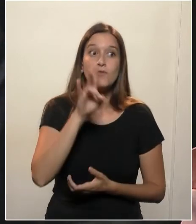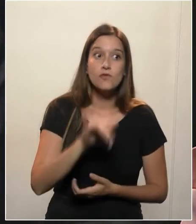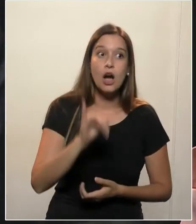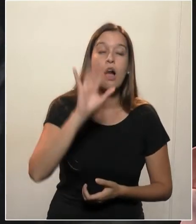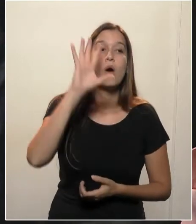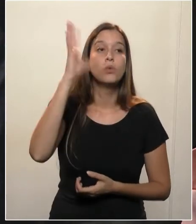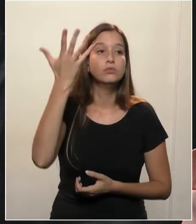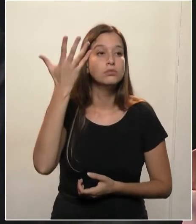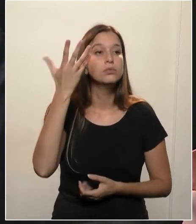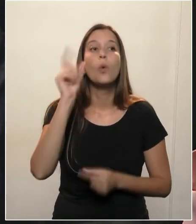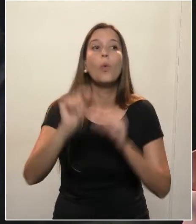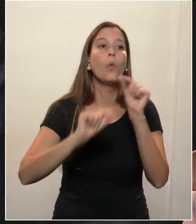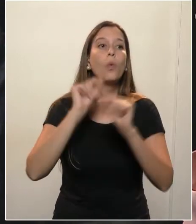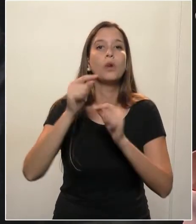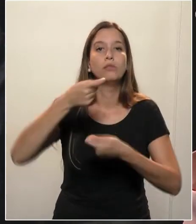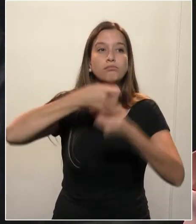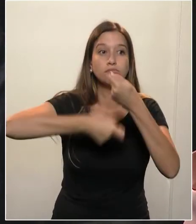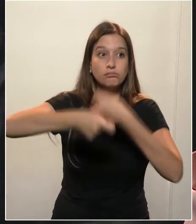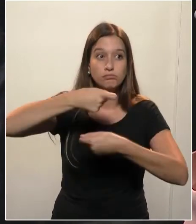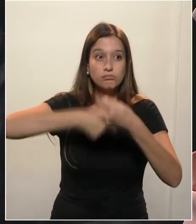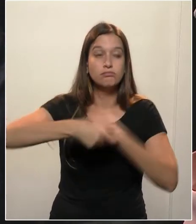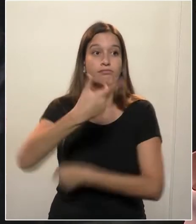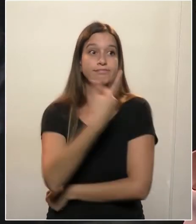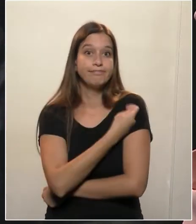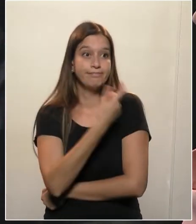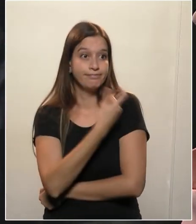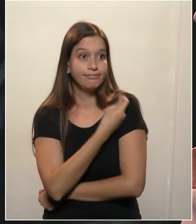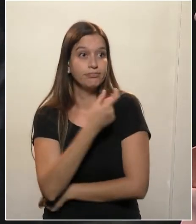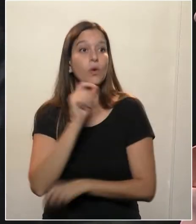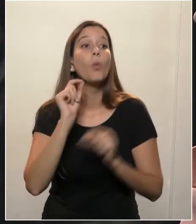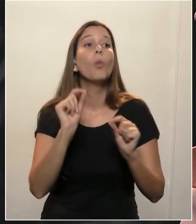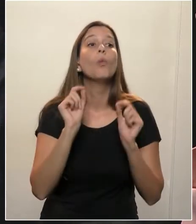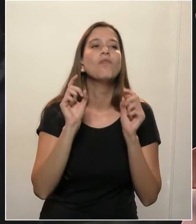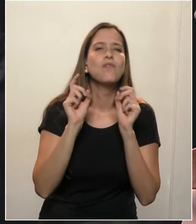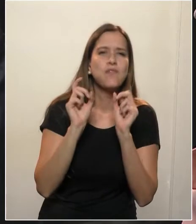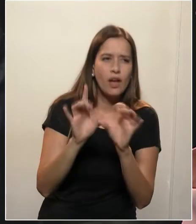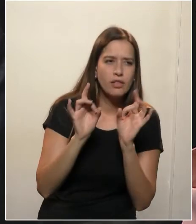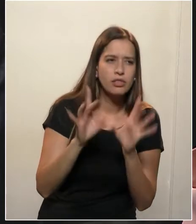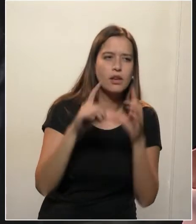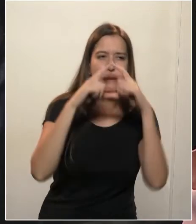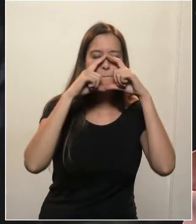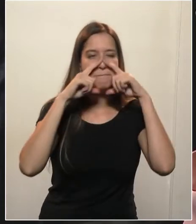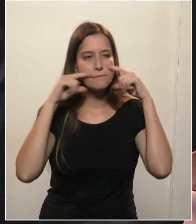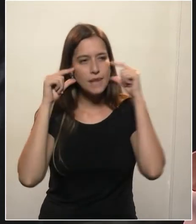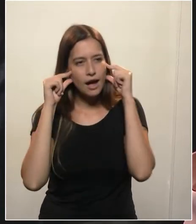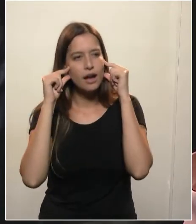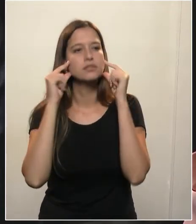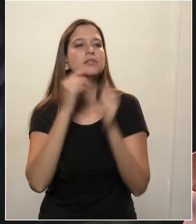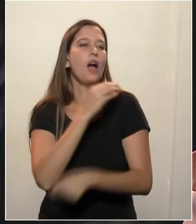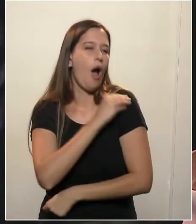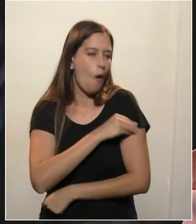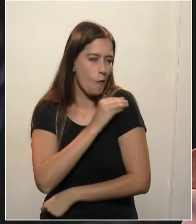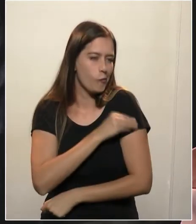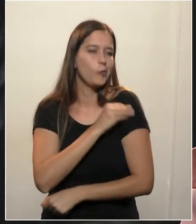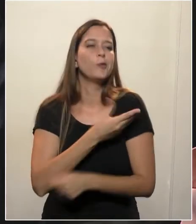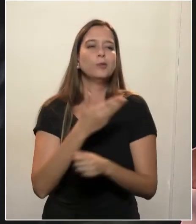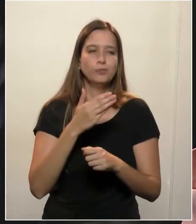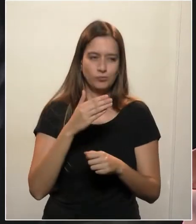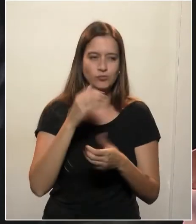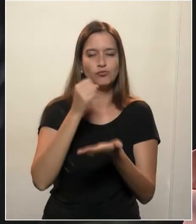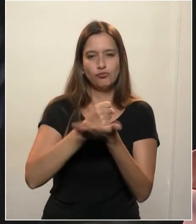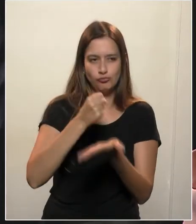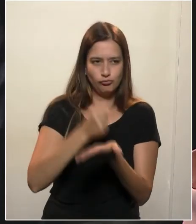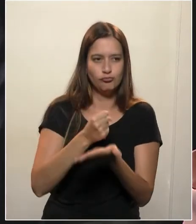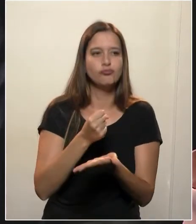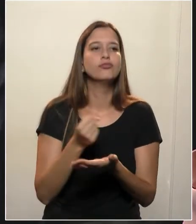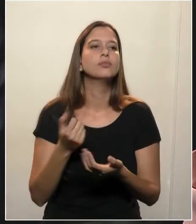negócio para quem vende vacina, para quem vende máscara, para quem vende... Quer dizer, o capitalismo e a ganância estão vendo nisso uma grande